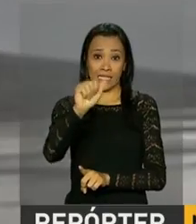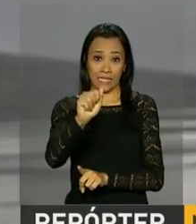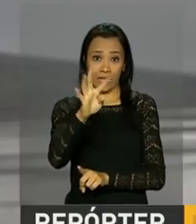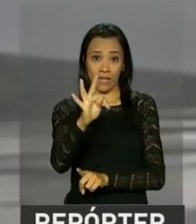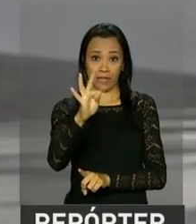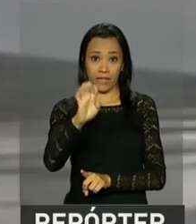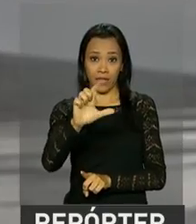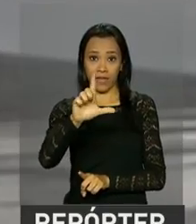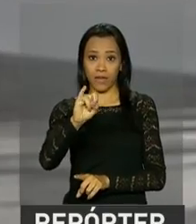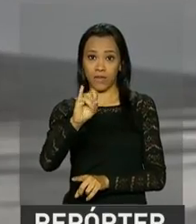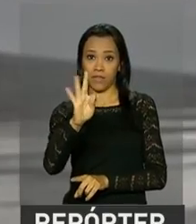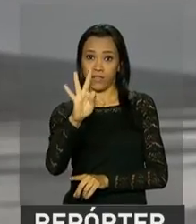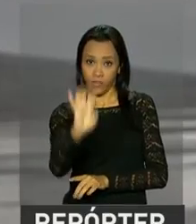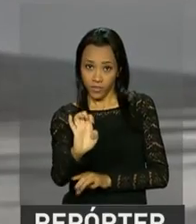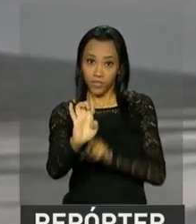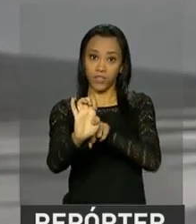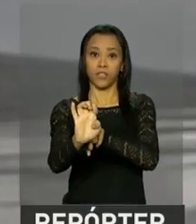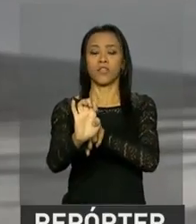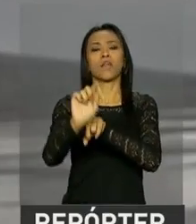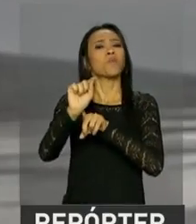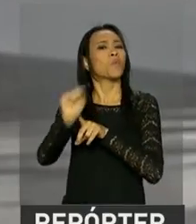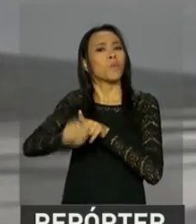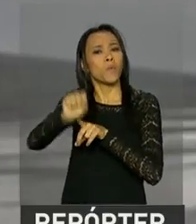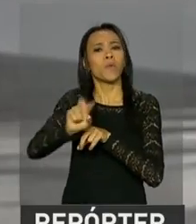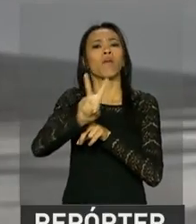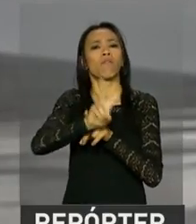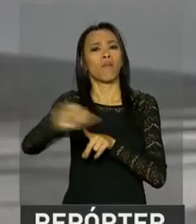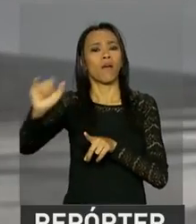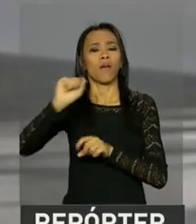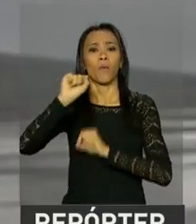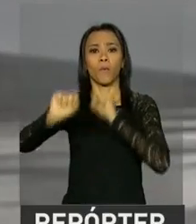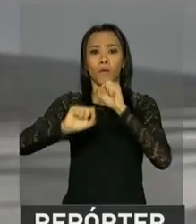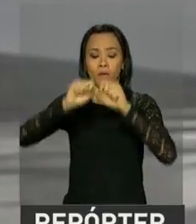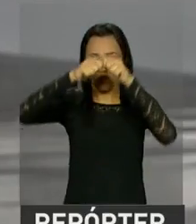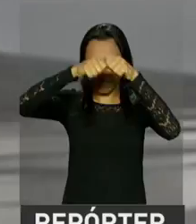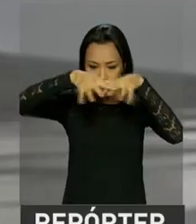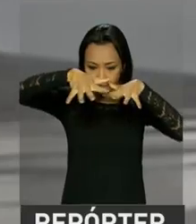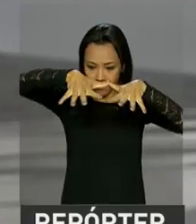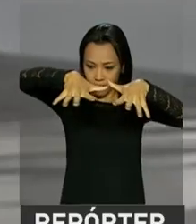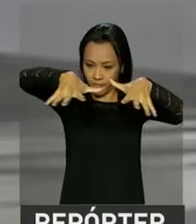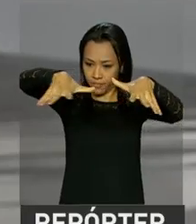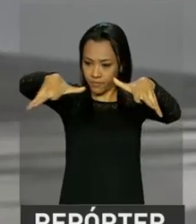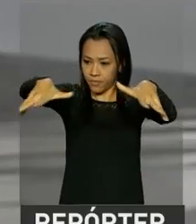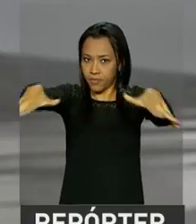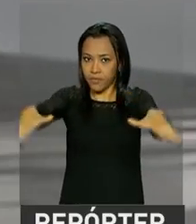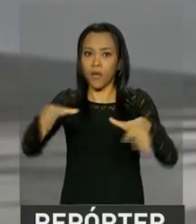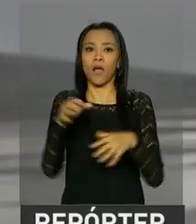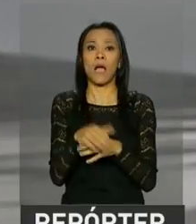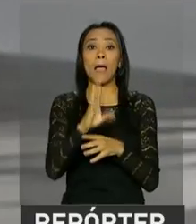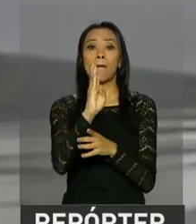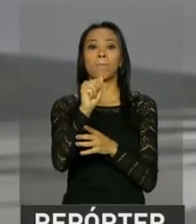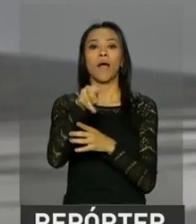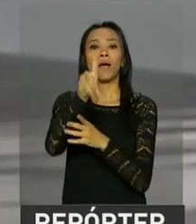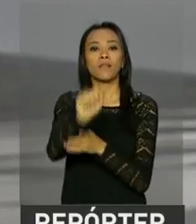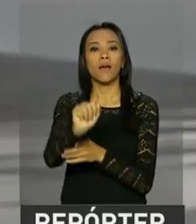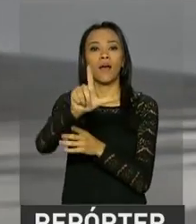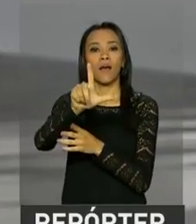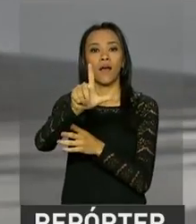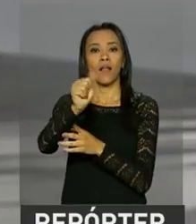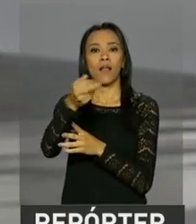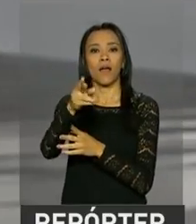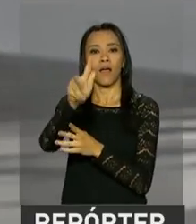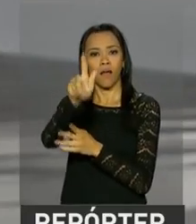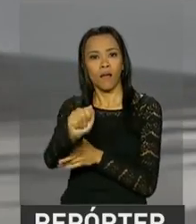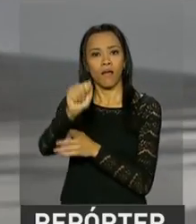defesa e comunicações estratégicas vai ampliar a oferta de banda larga em todo o território